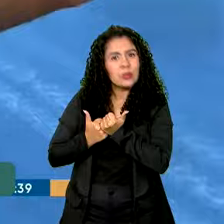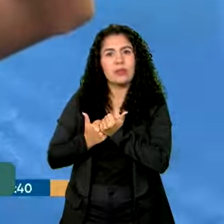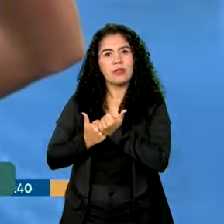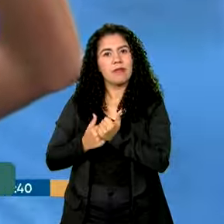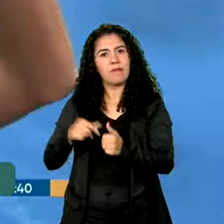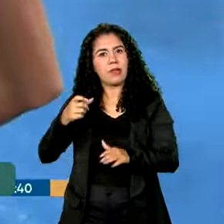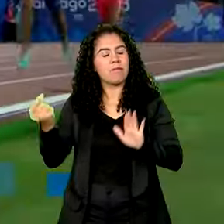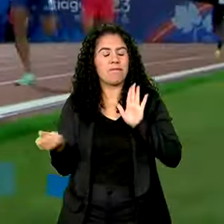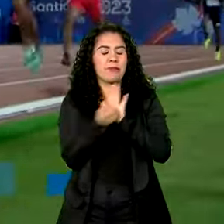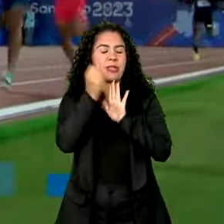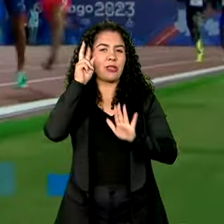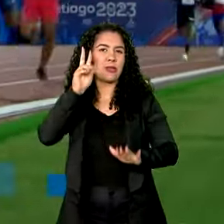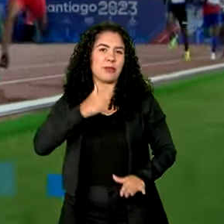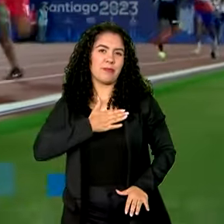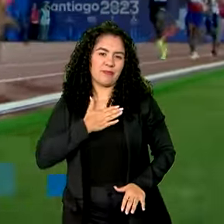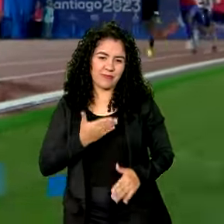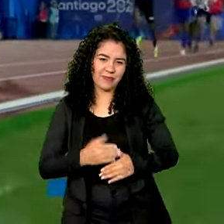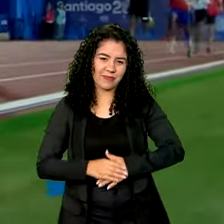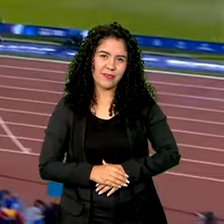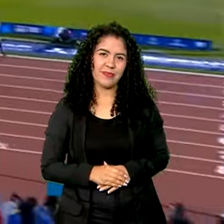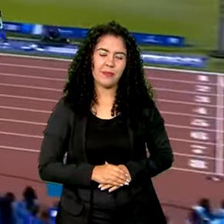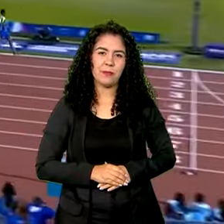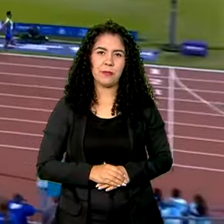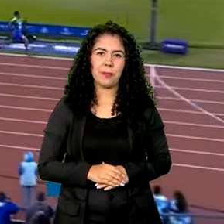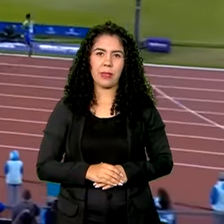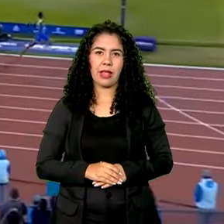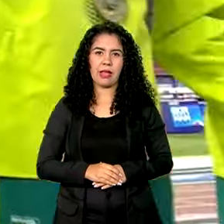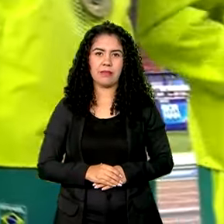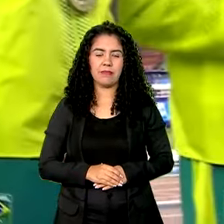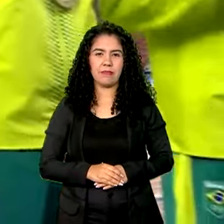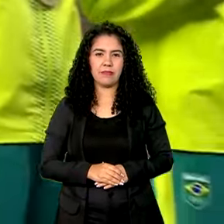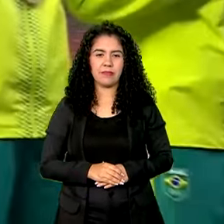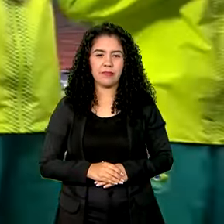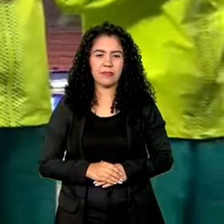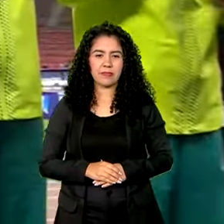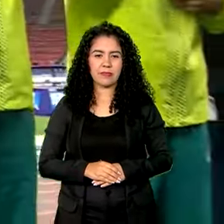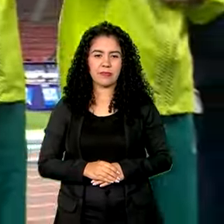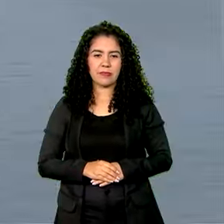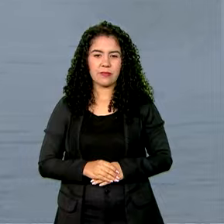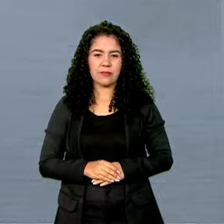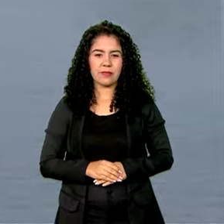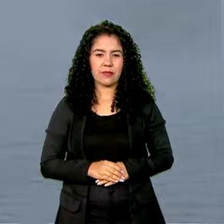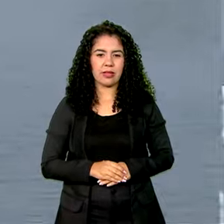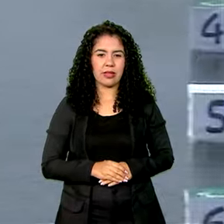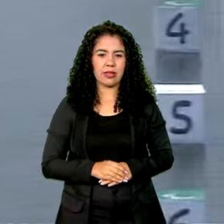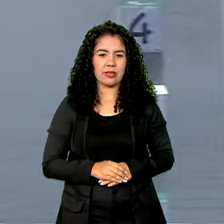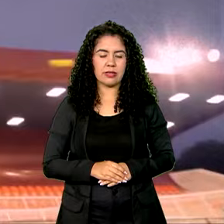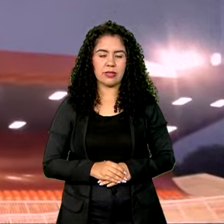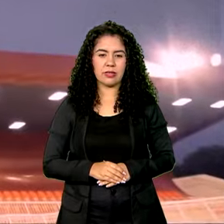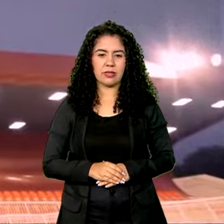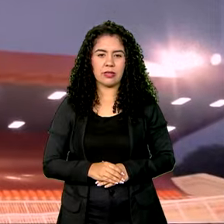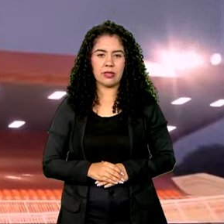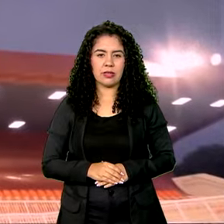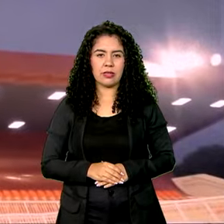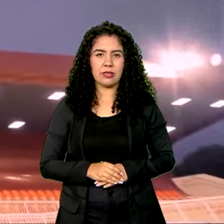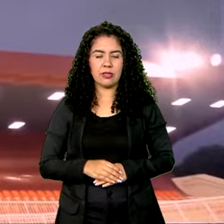essa história faz parte da minha história. Transcrição e